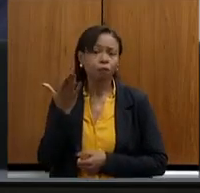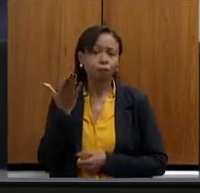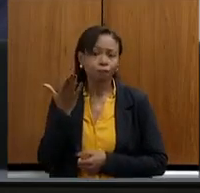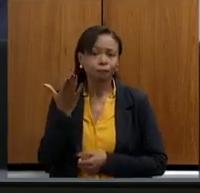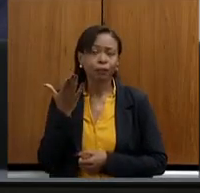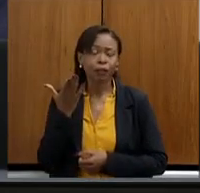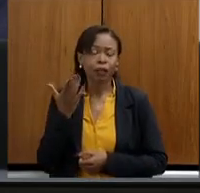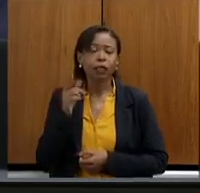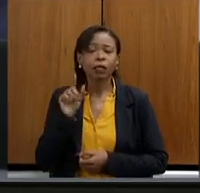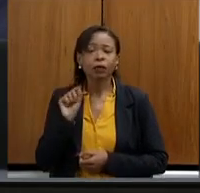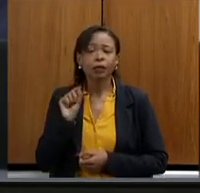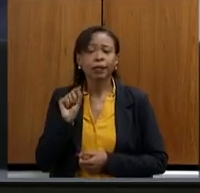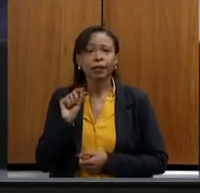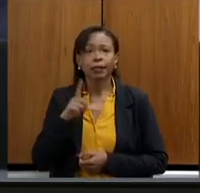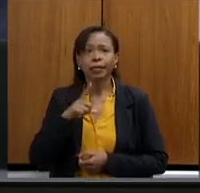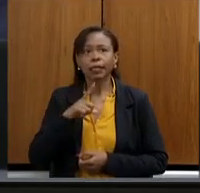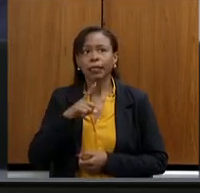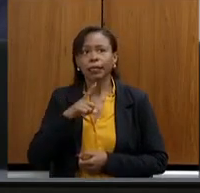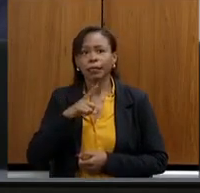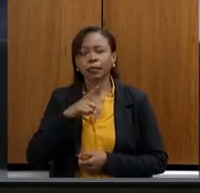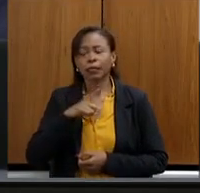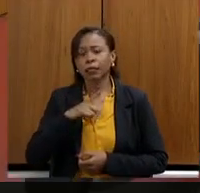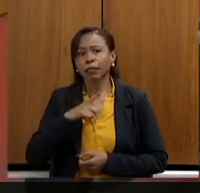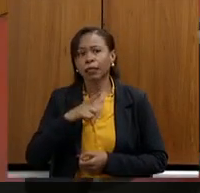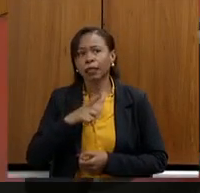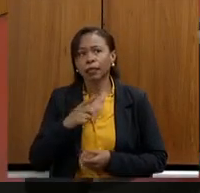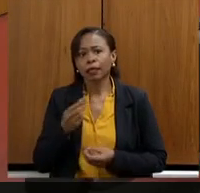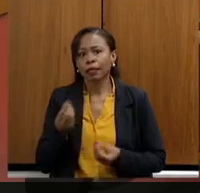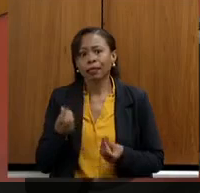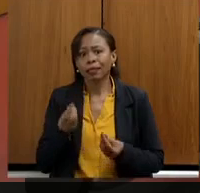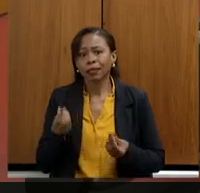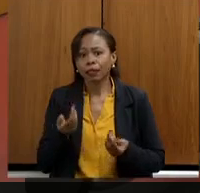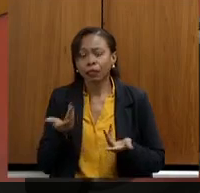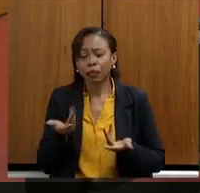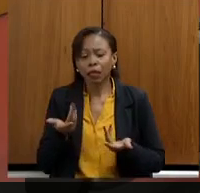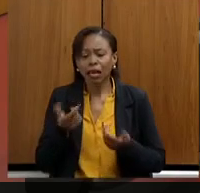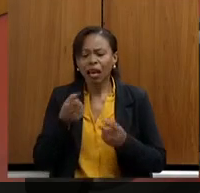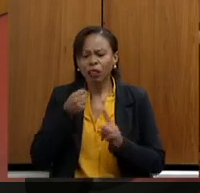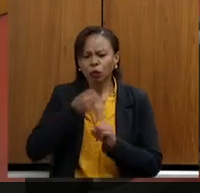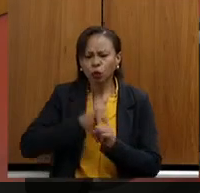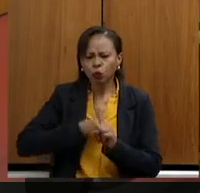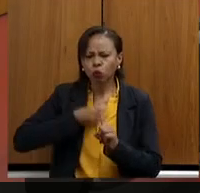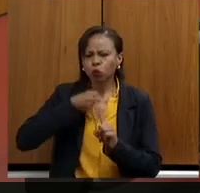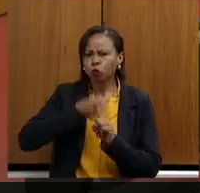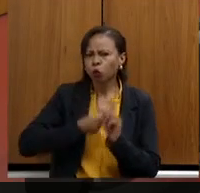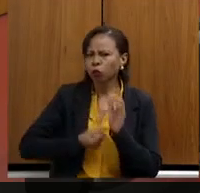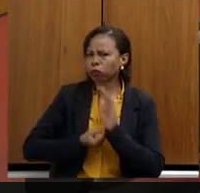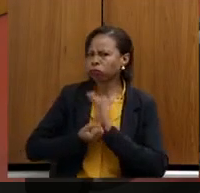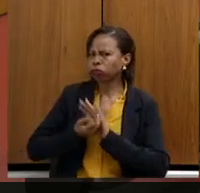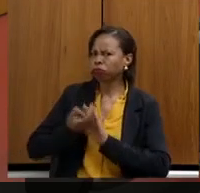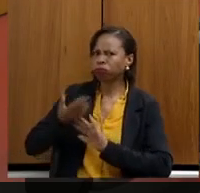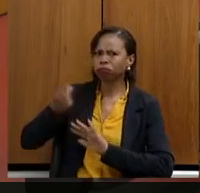existe, o quanto, o histórico dessa luta há vários tempos,